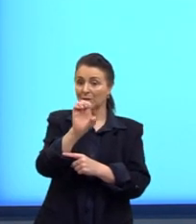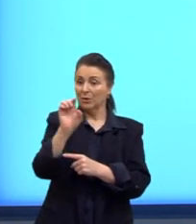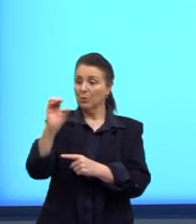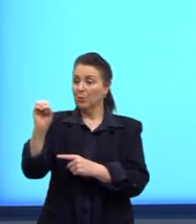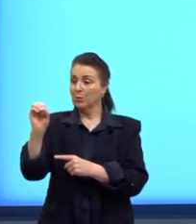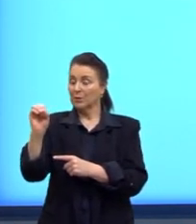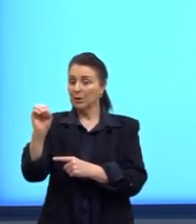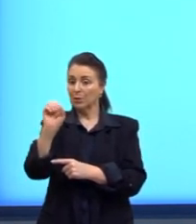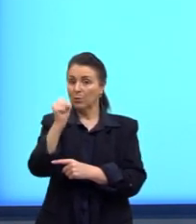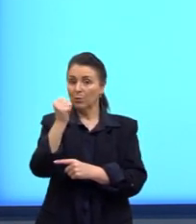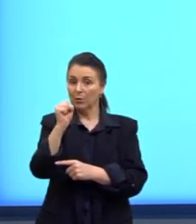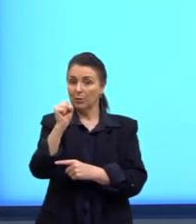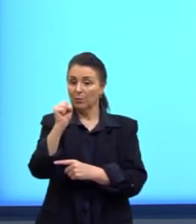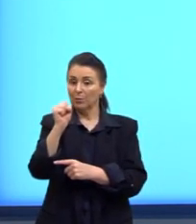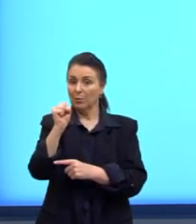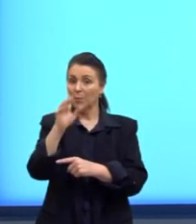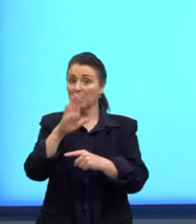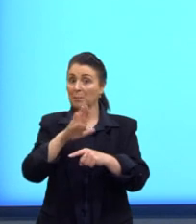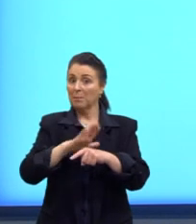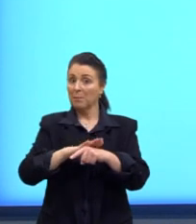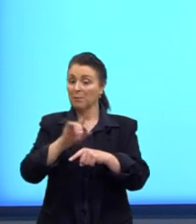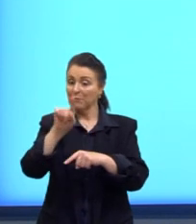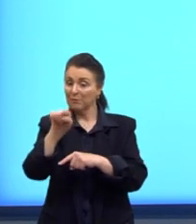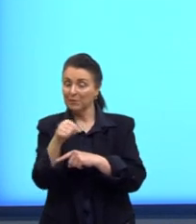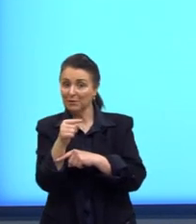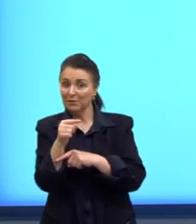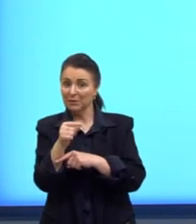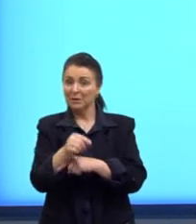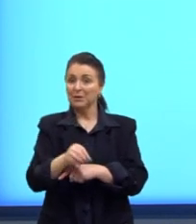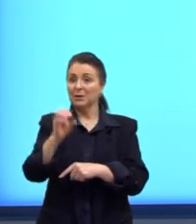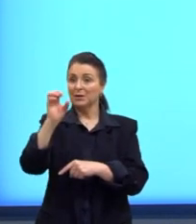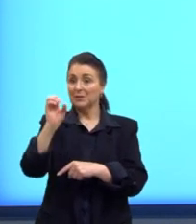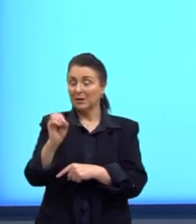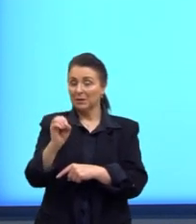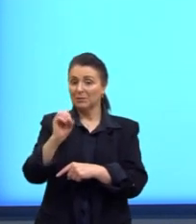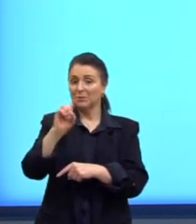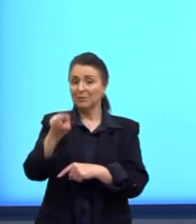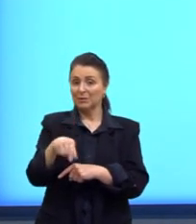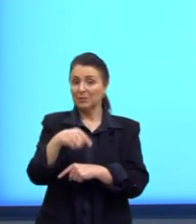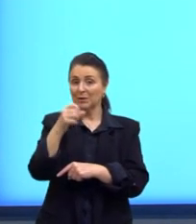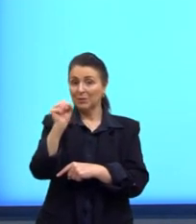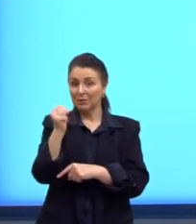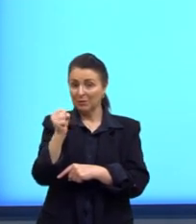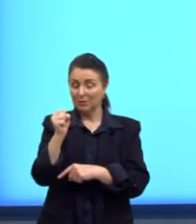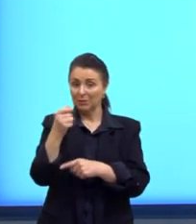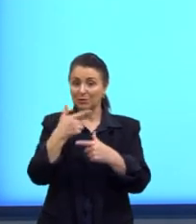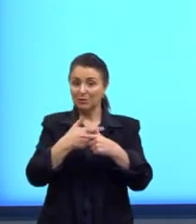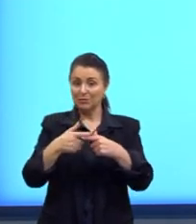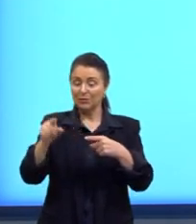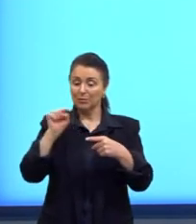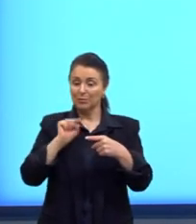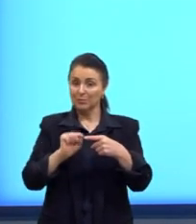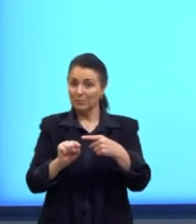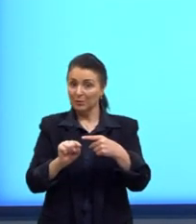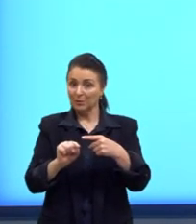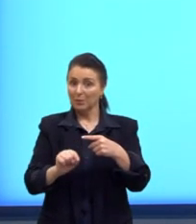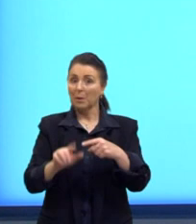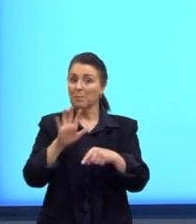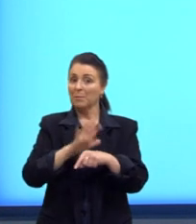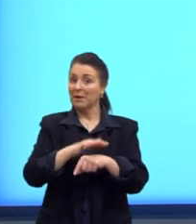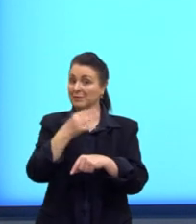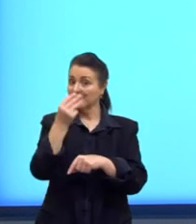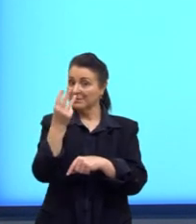pula o 8, e a gente acrescenta vírgula. Então, 0,8. Para dividir por mil, nós vamos andar mais três